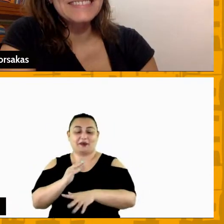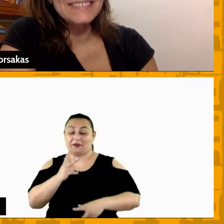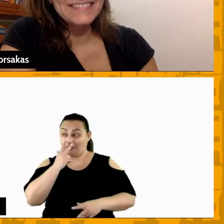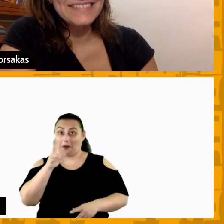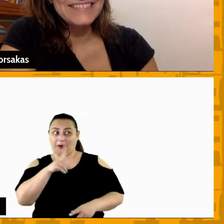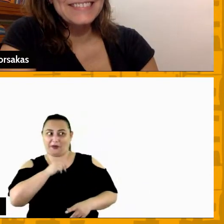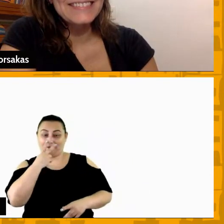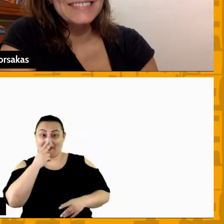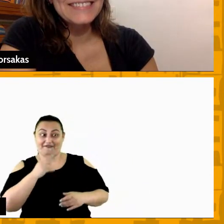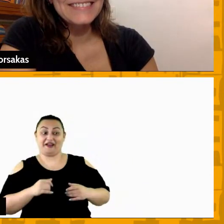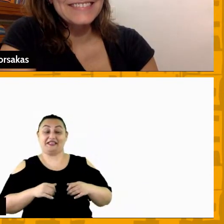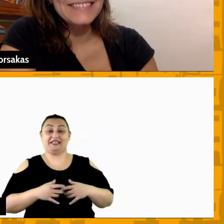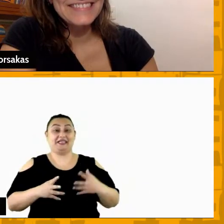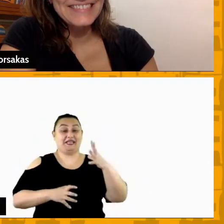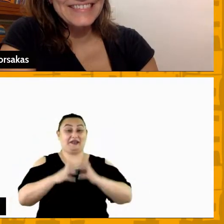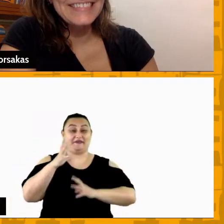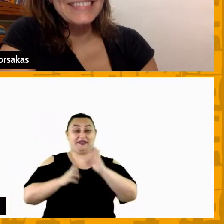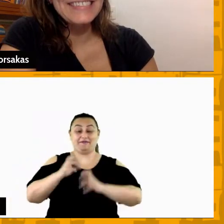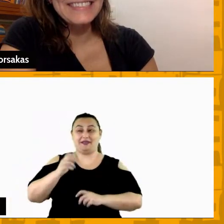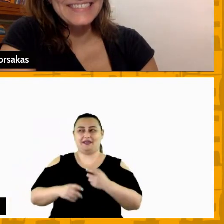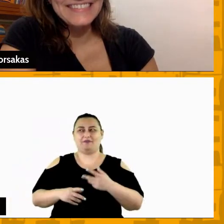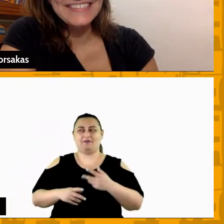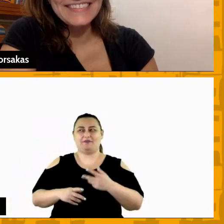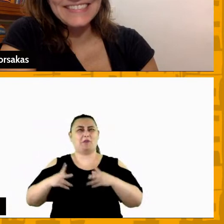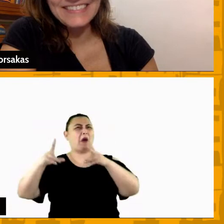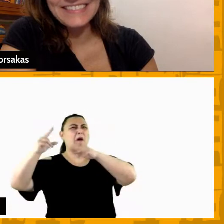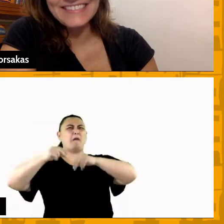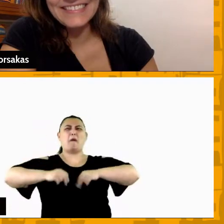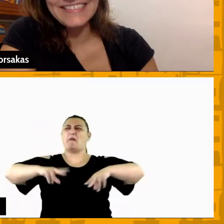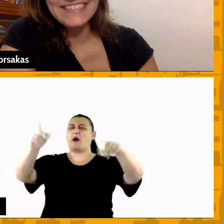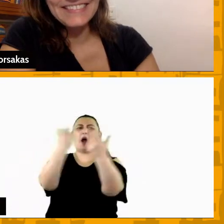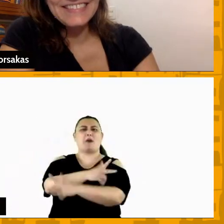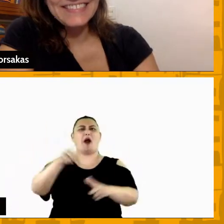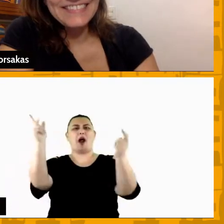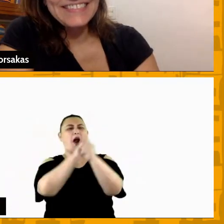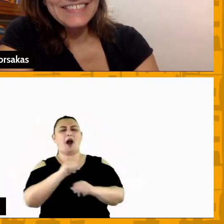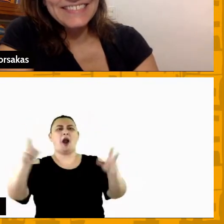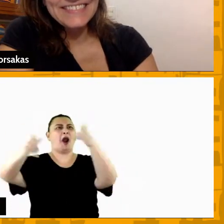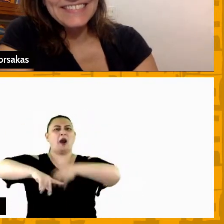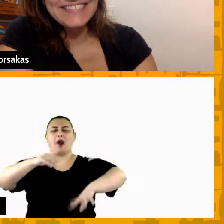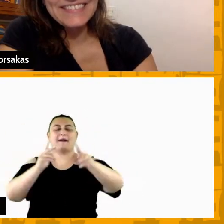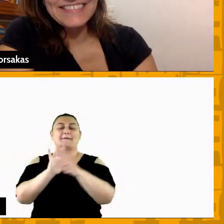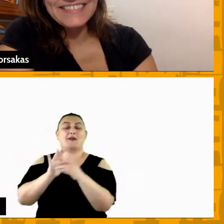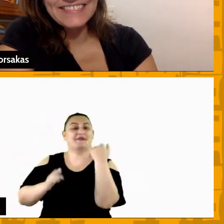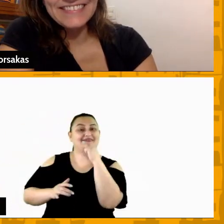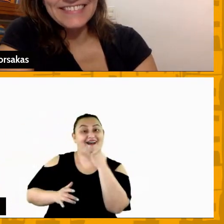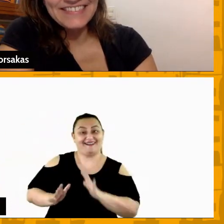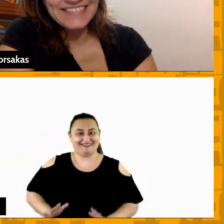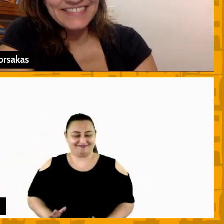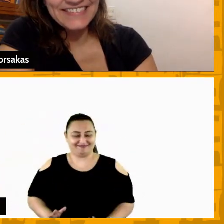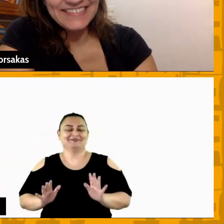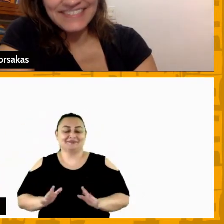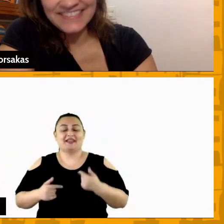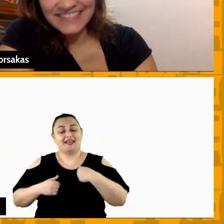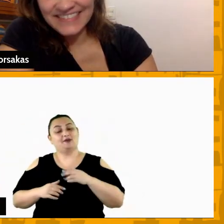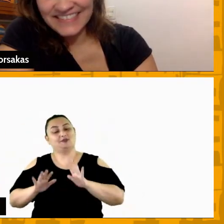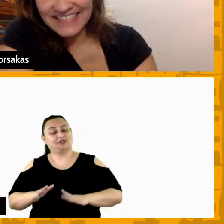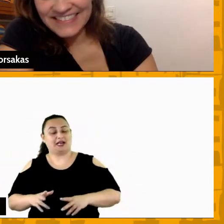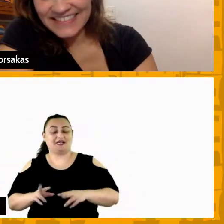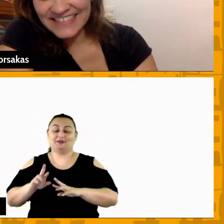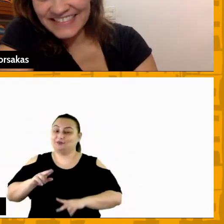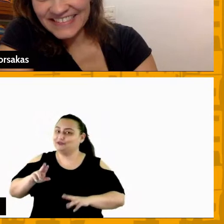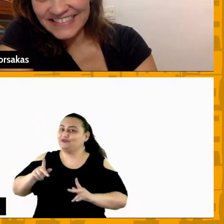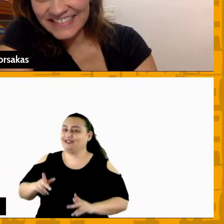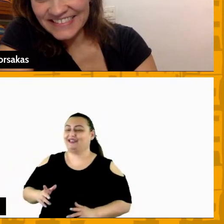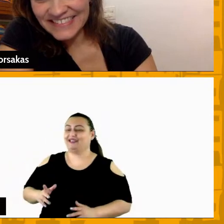com a pessoa que está conversando mas é porque a forma de gesticular eu já tenho uma forma um pouco diferente o Pablo também um